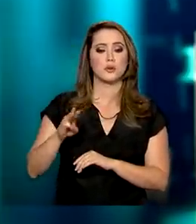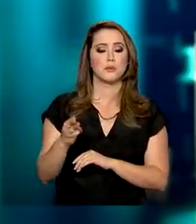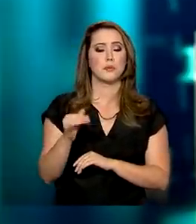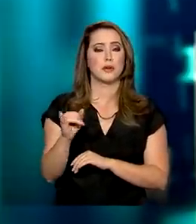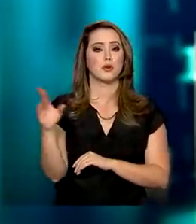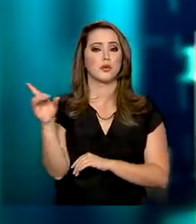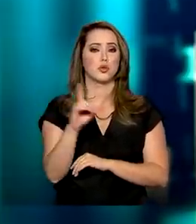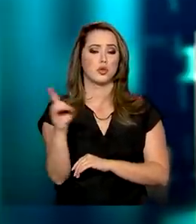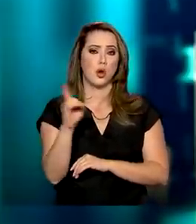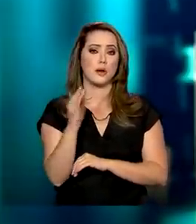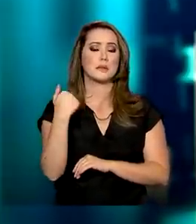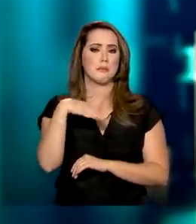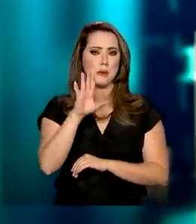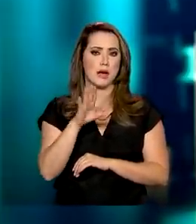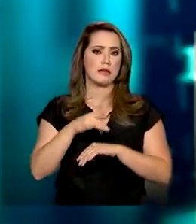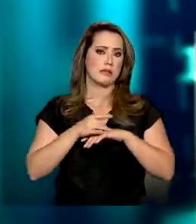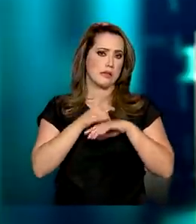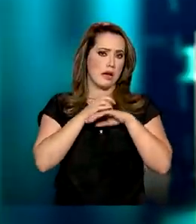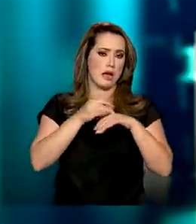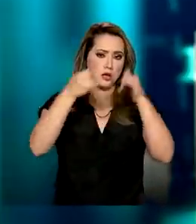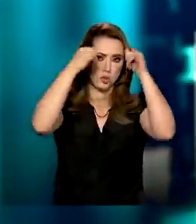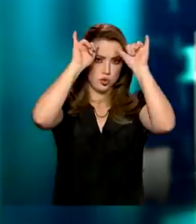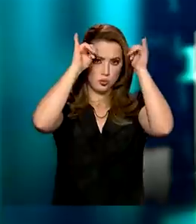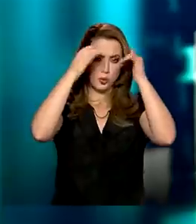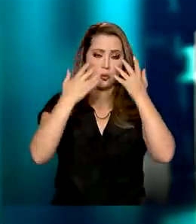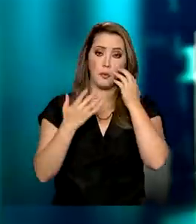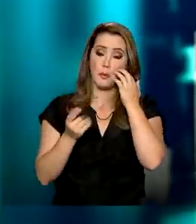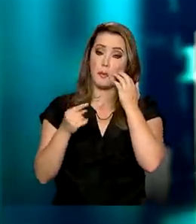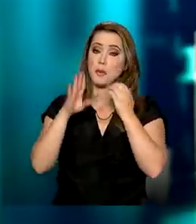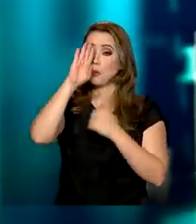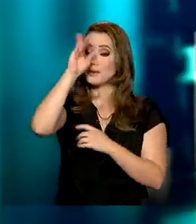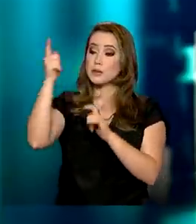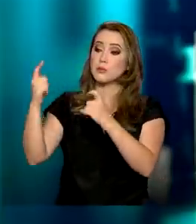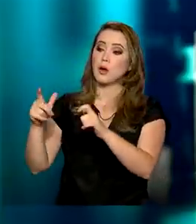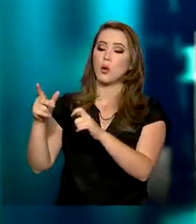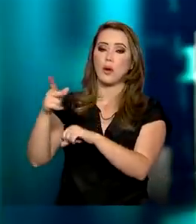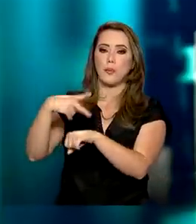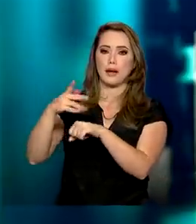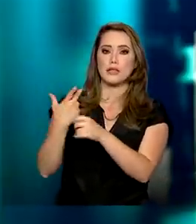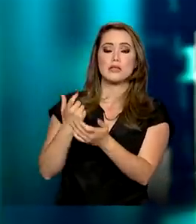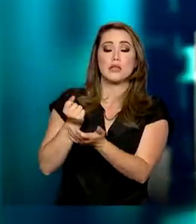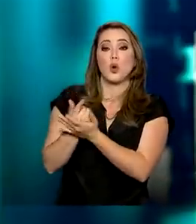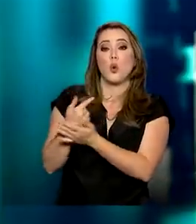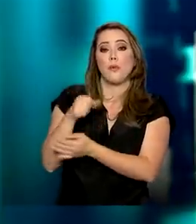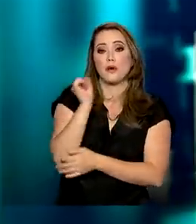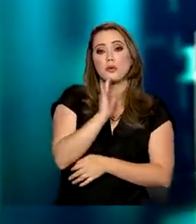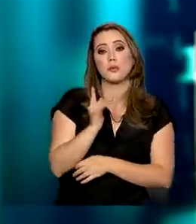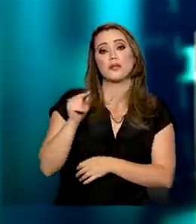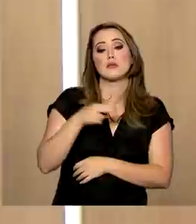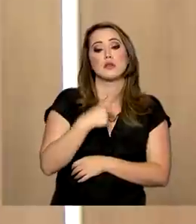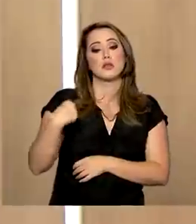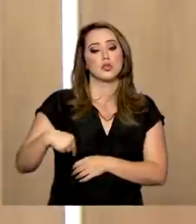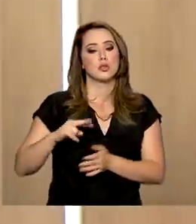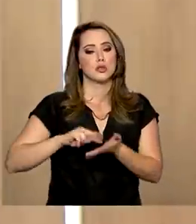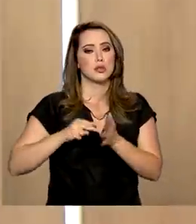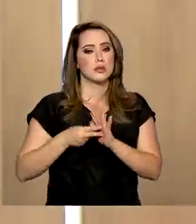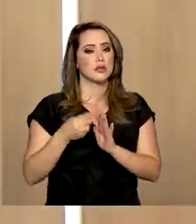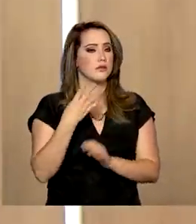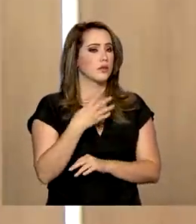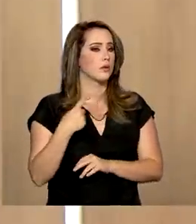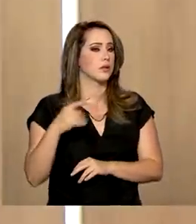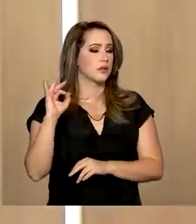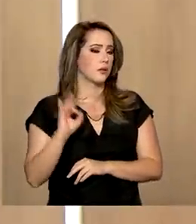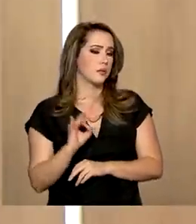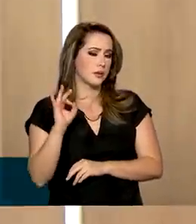para a carne bovina. O principal destino continua sendo a China, que ainda é responsável por cerca de 41%